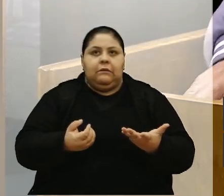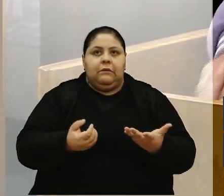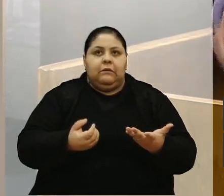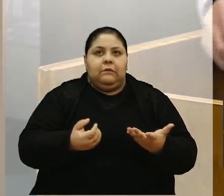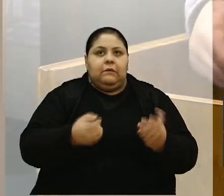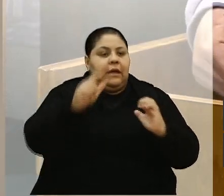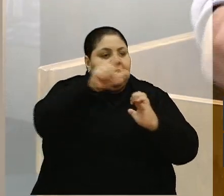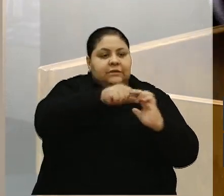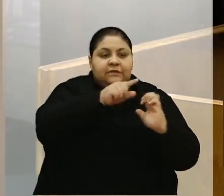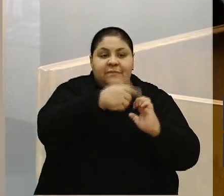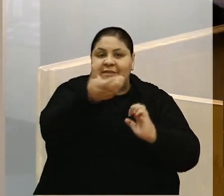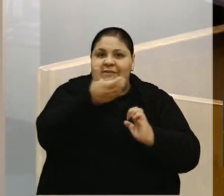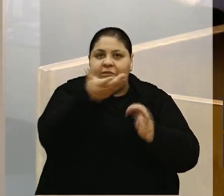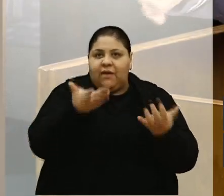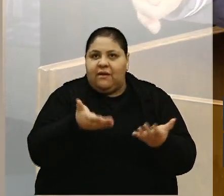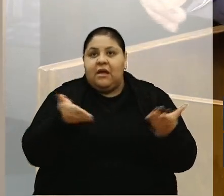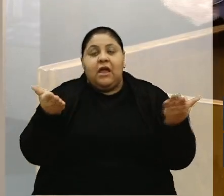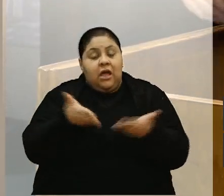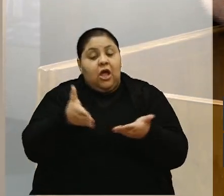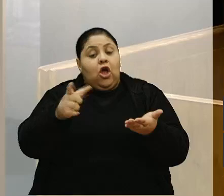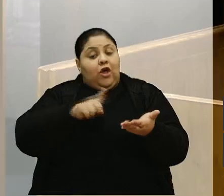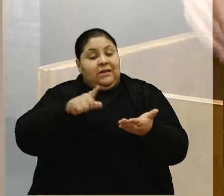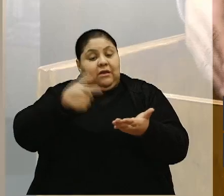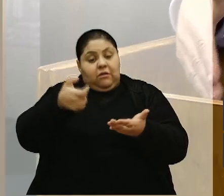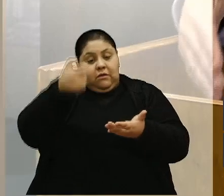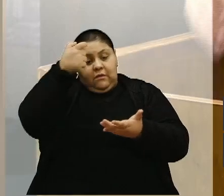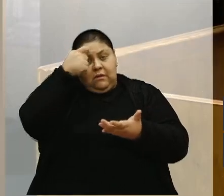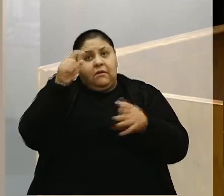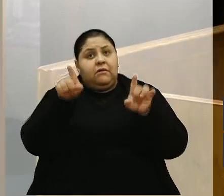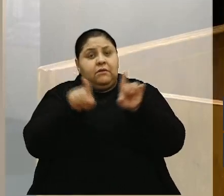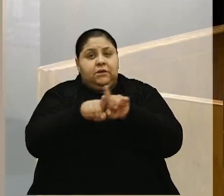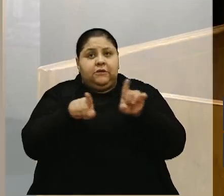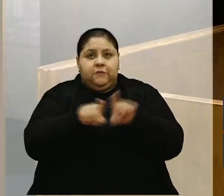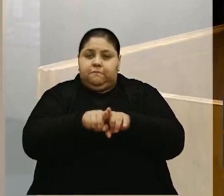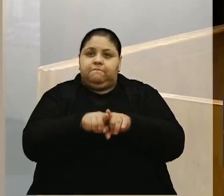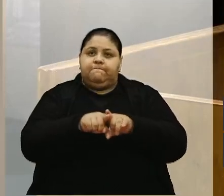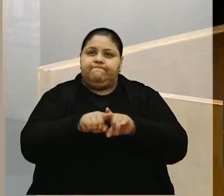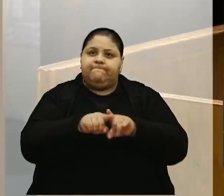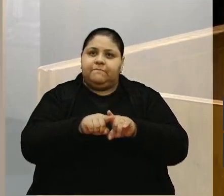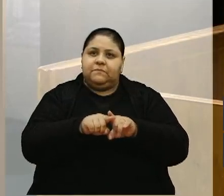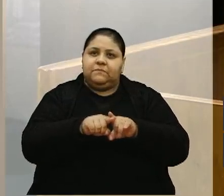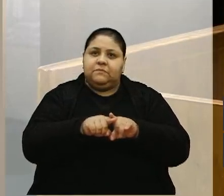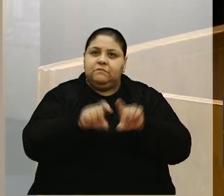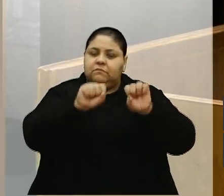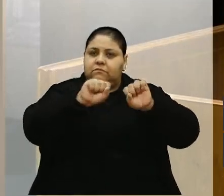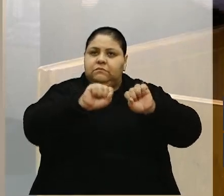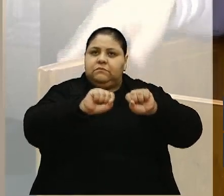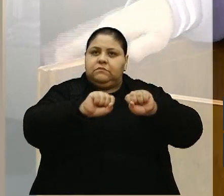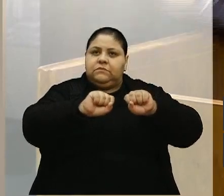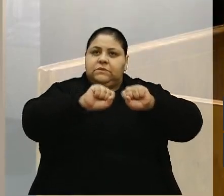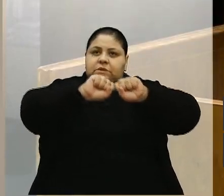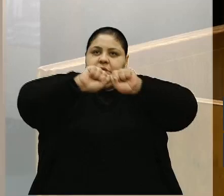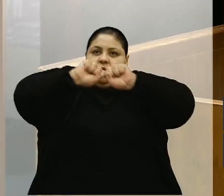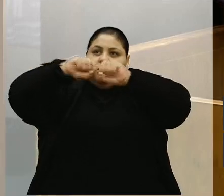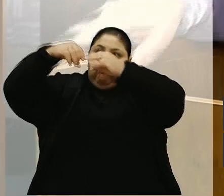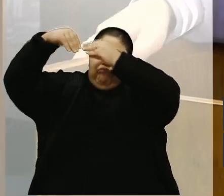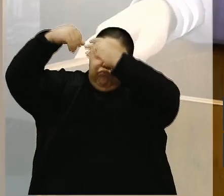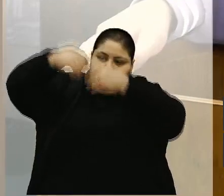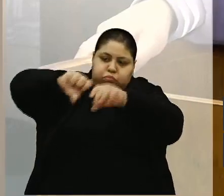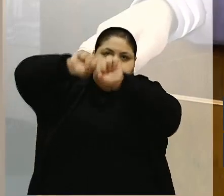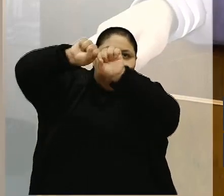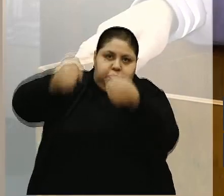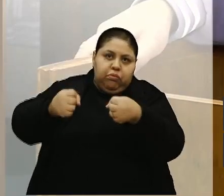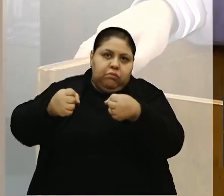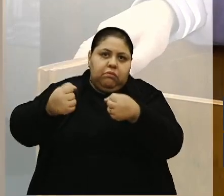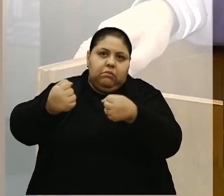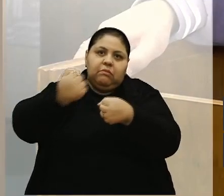a gente tem conhecimento que nesses termos vão tentar explodir aqueles perau lá, digo eu, que é, aquelas